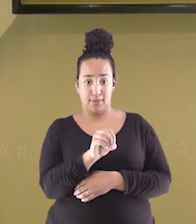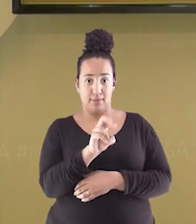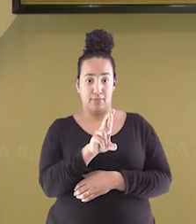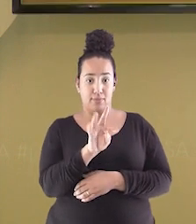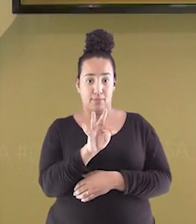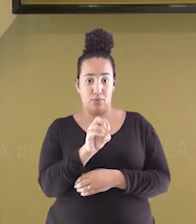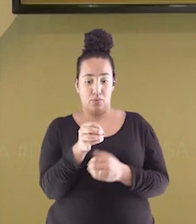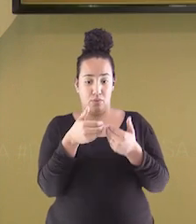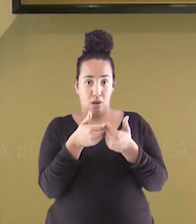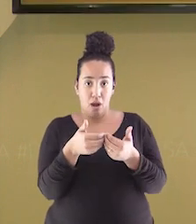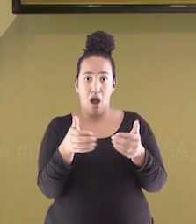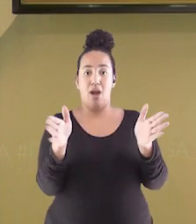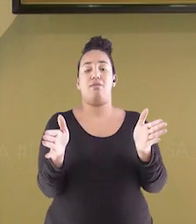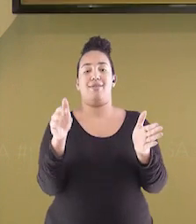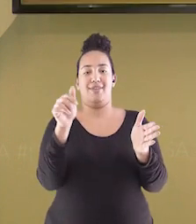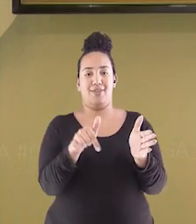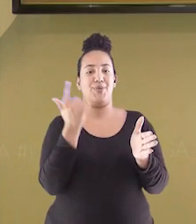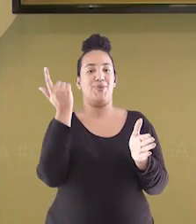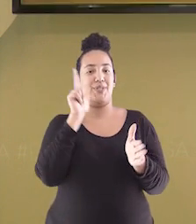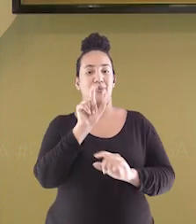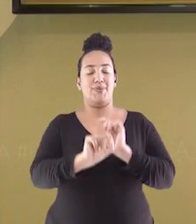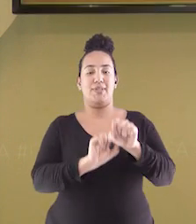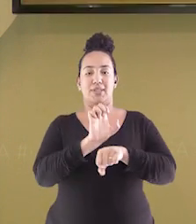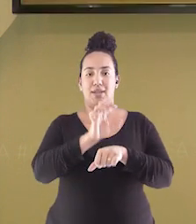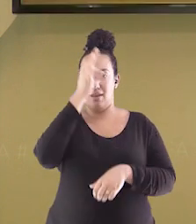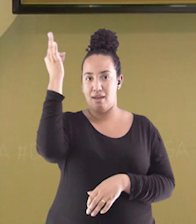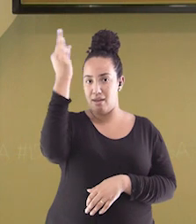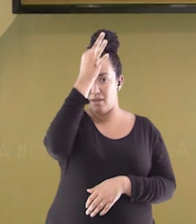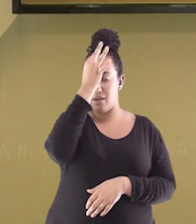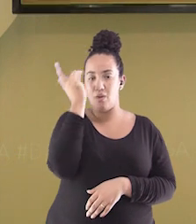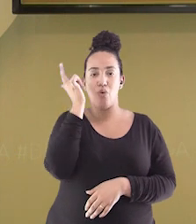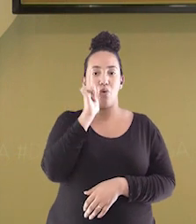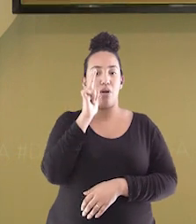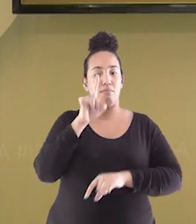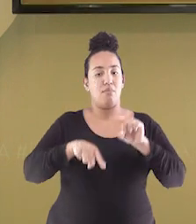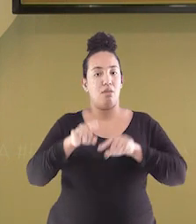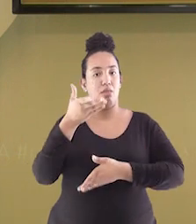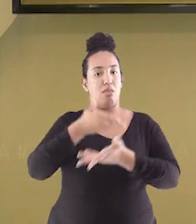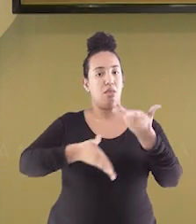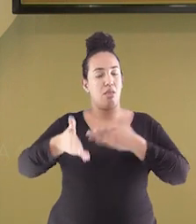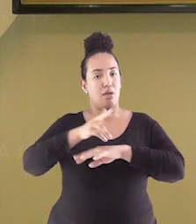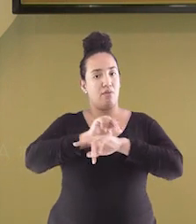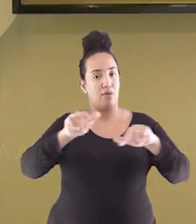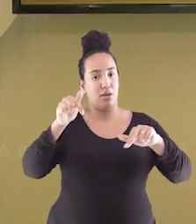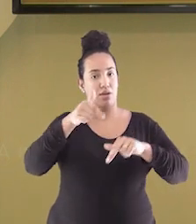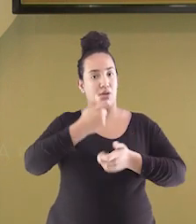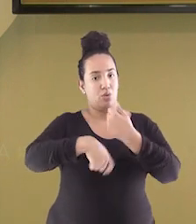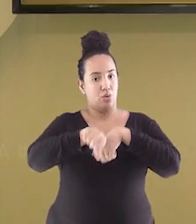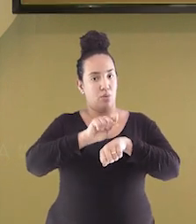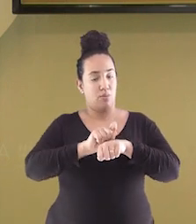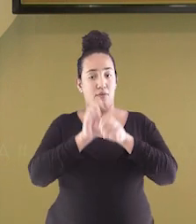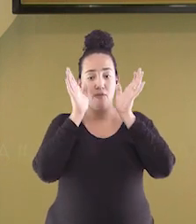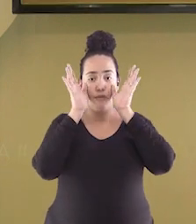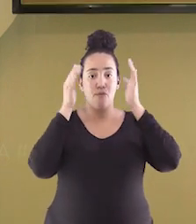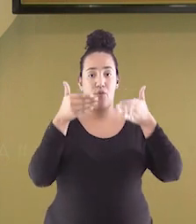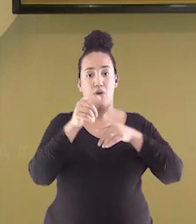foi um trampolim para que o Espírito Santo pudesse diversificar suas atividades, cuja economia